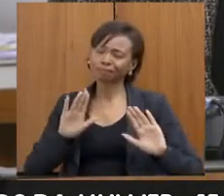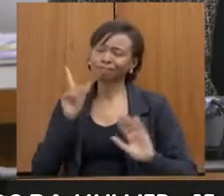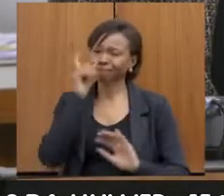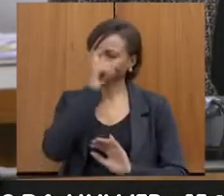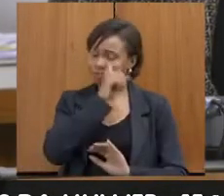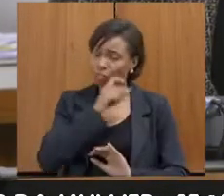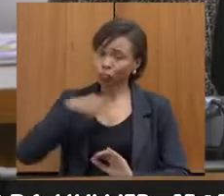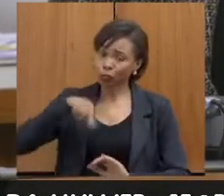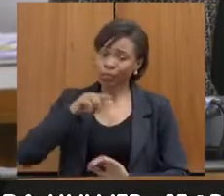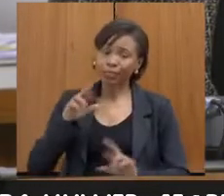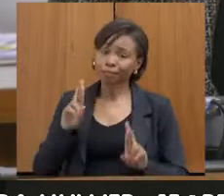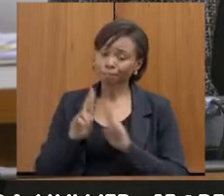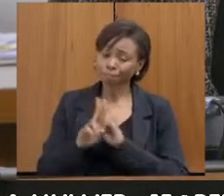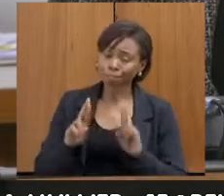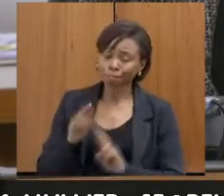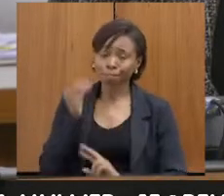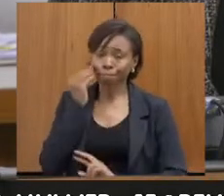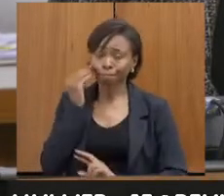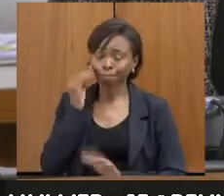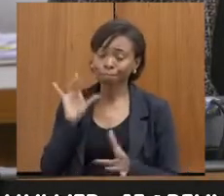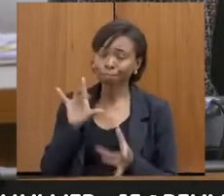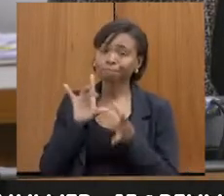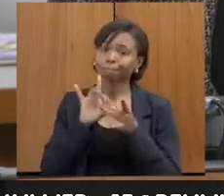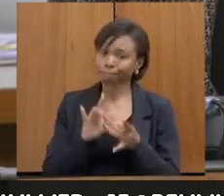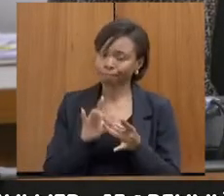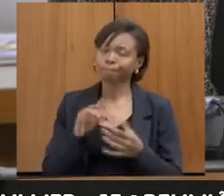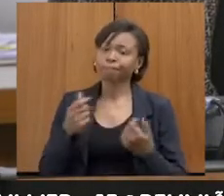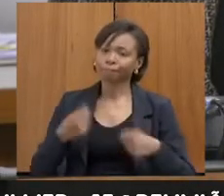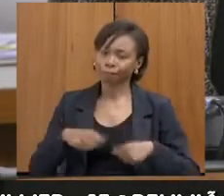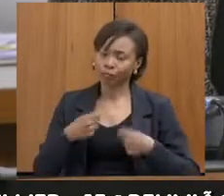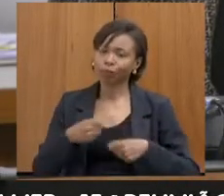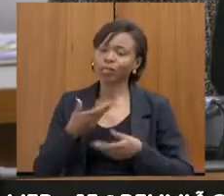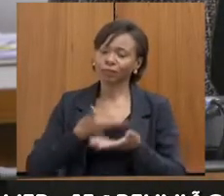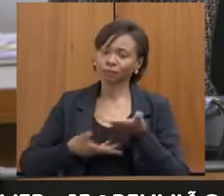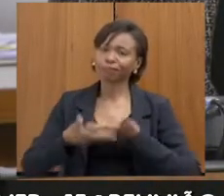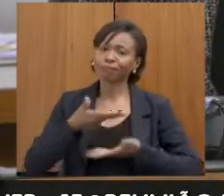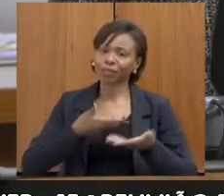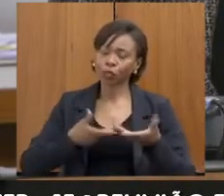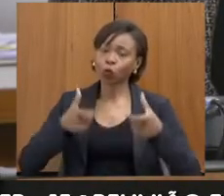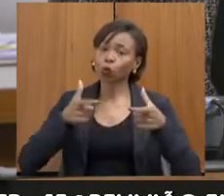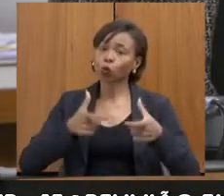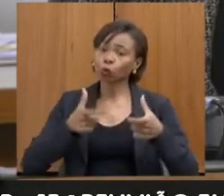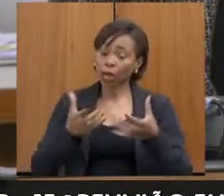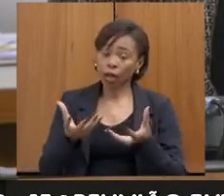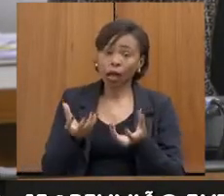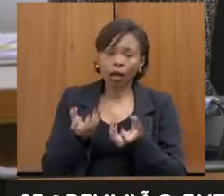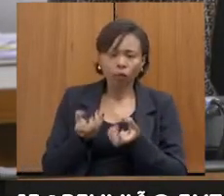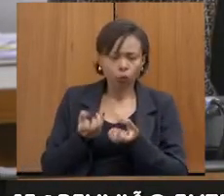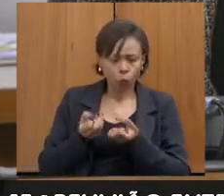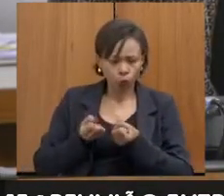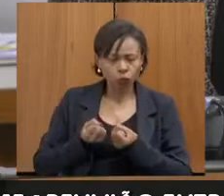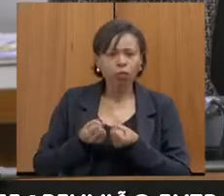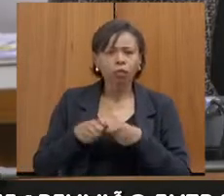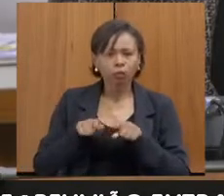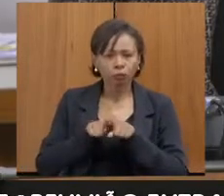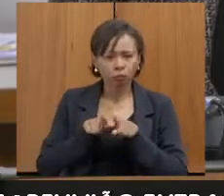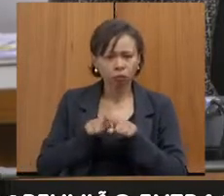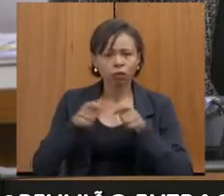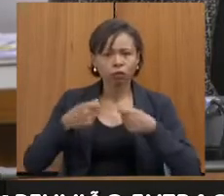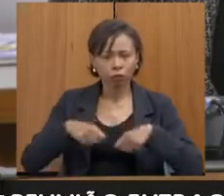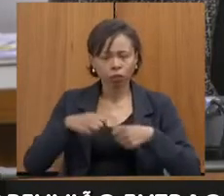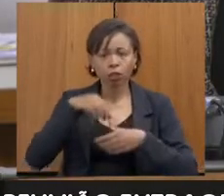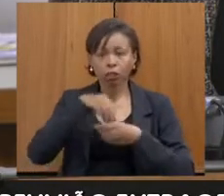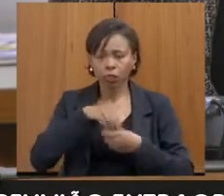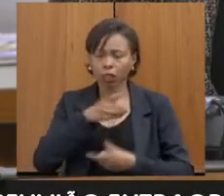fazer essa integração. É muito interessante essa questão também desse ambiente acolhedor que precisa ter na delegacia.